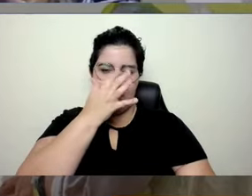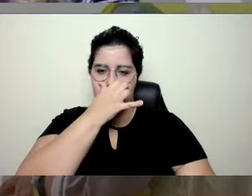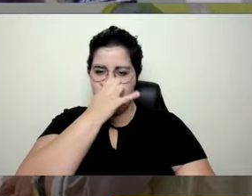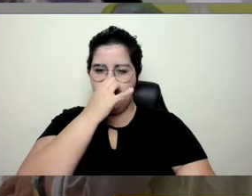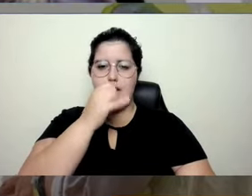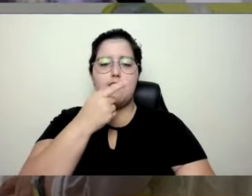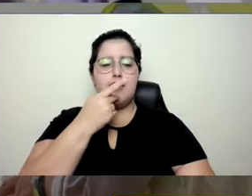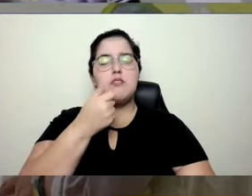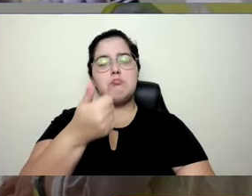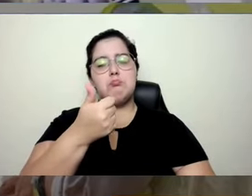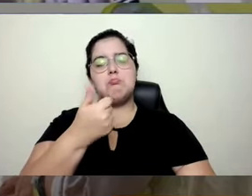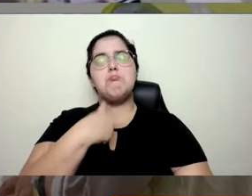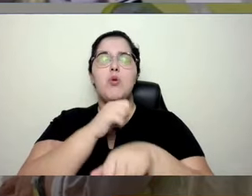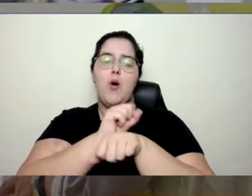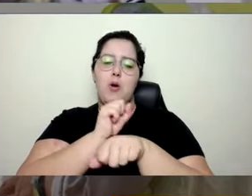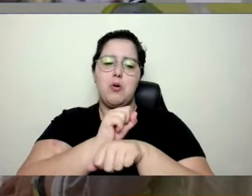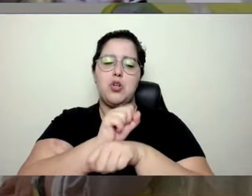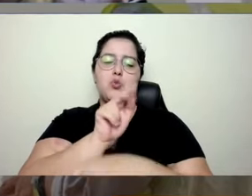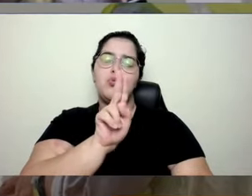aguardo, um, um.